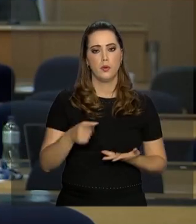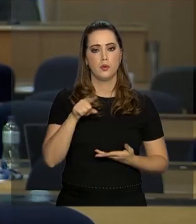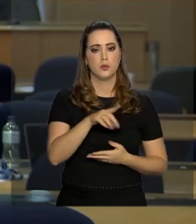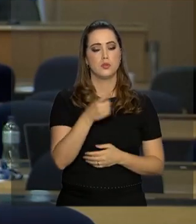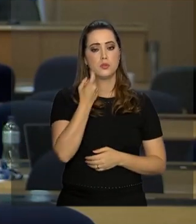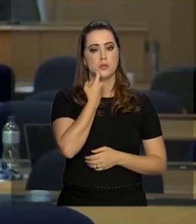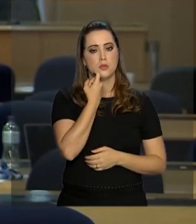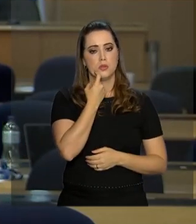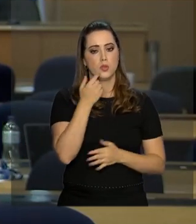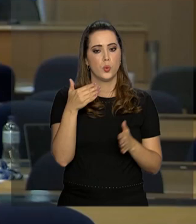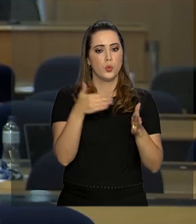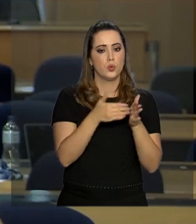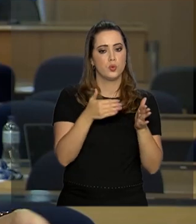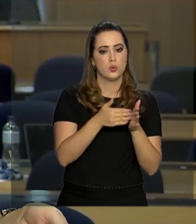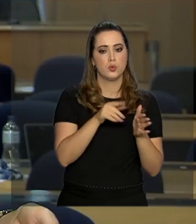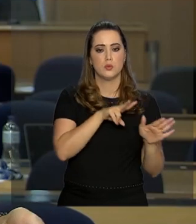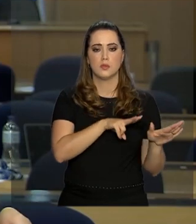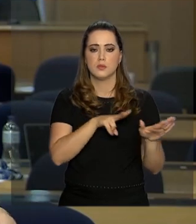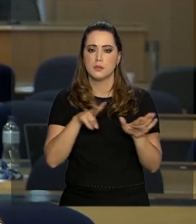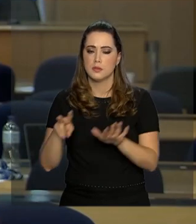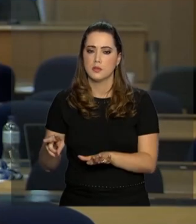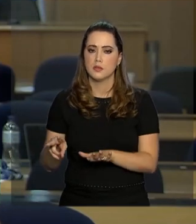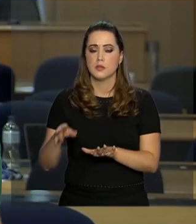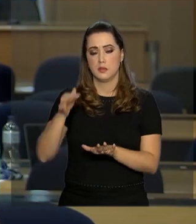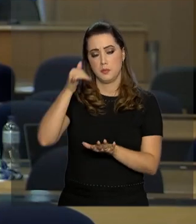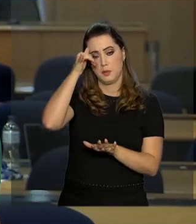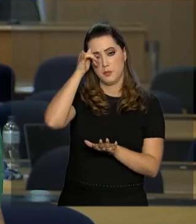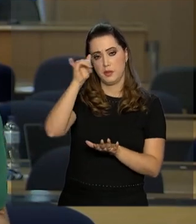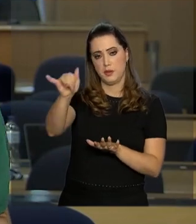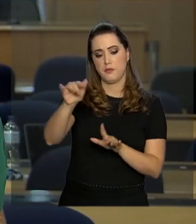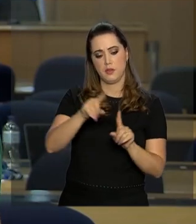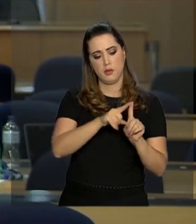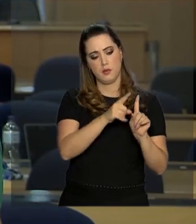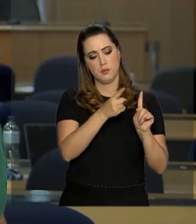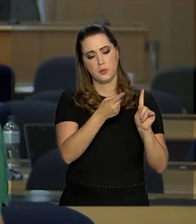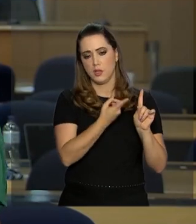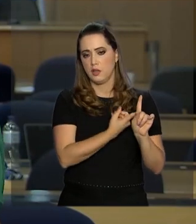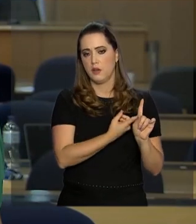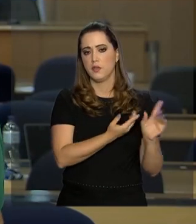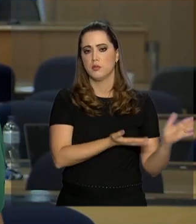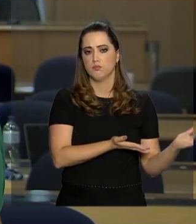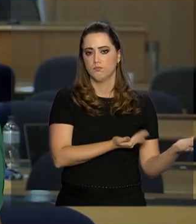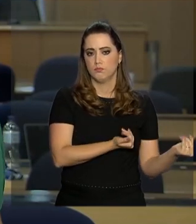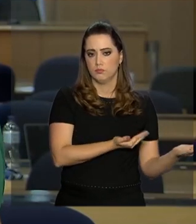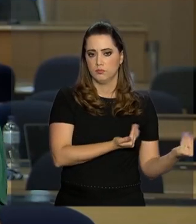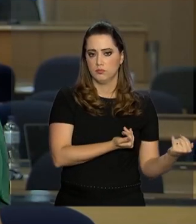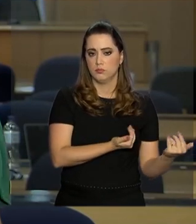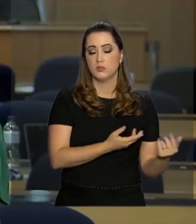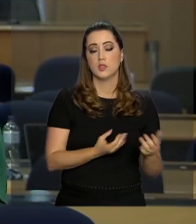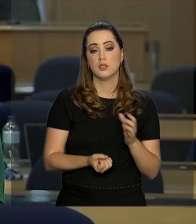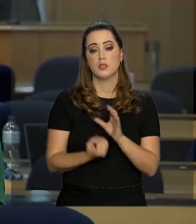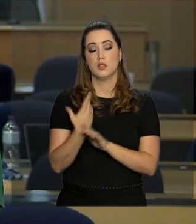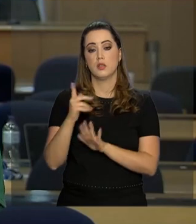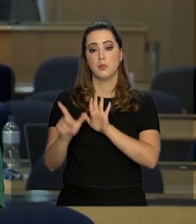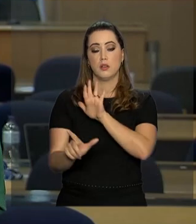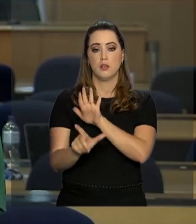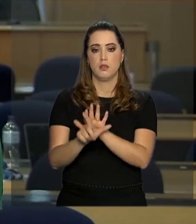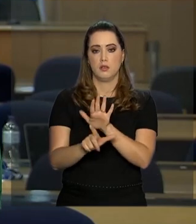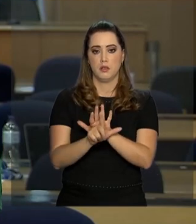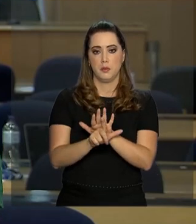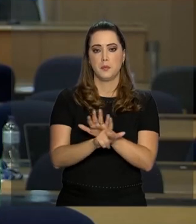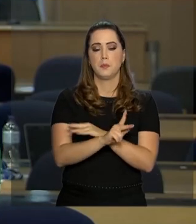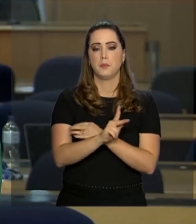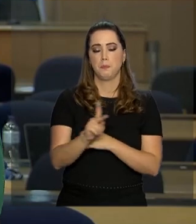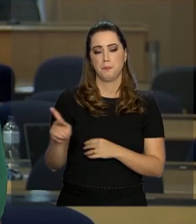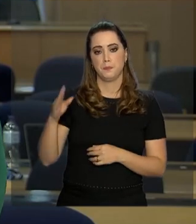sexta-feira Que é o último dia dessa semana de prevenção à gravidez na adolescência Instituída aí pela lei, uma lei sancionada pelo